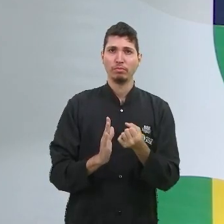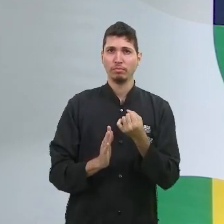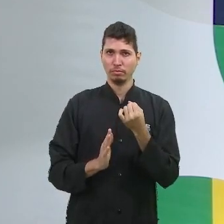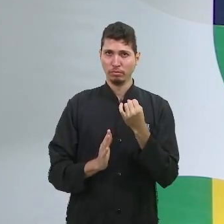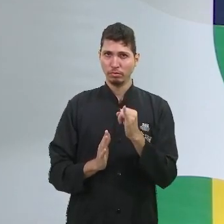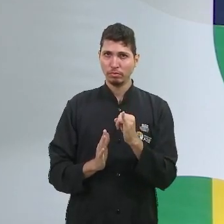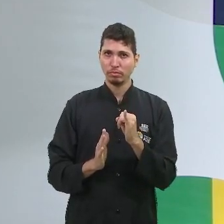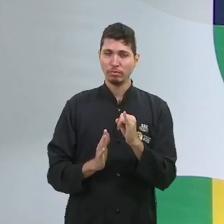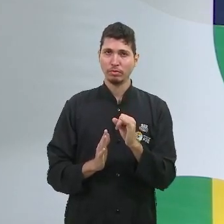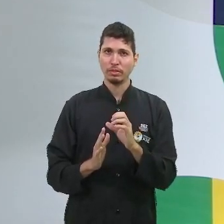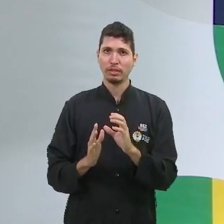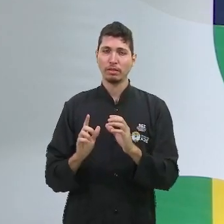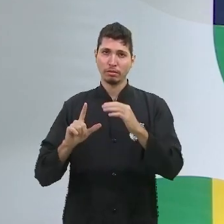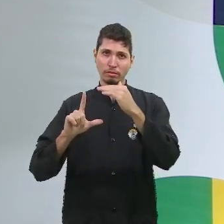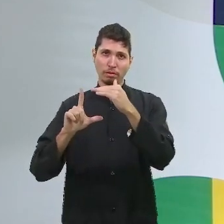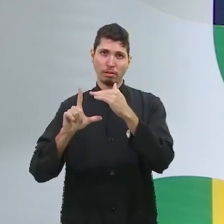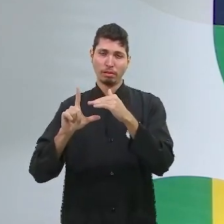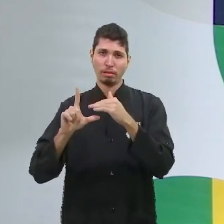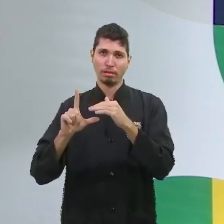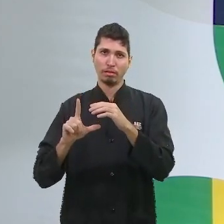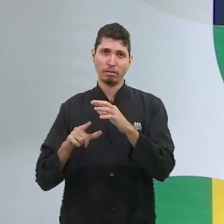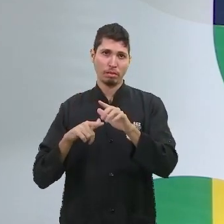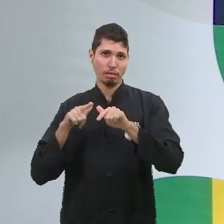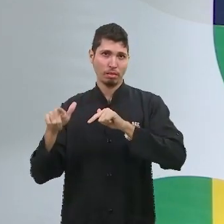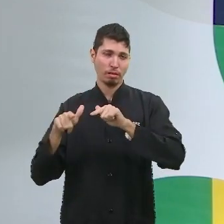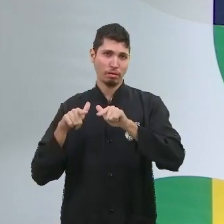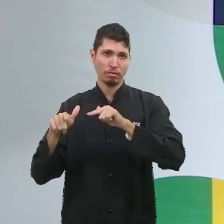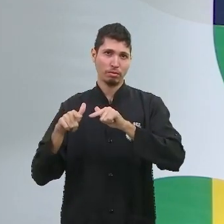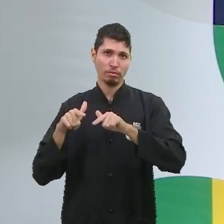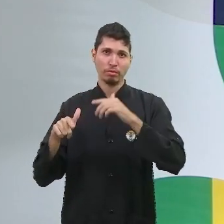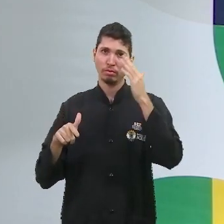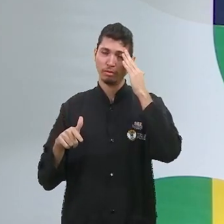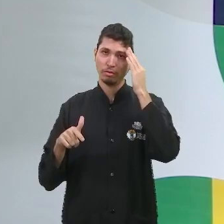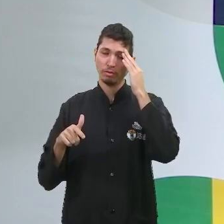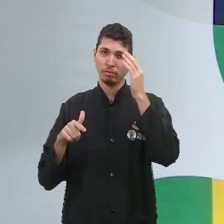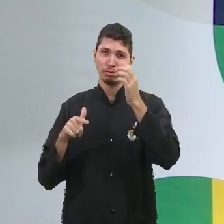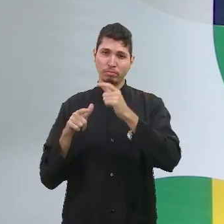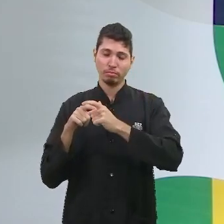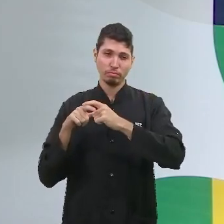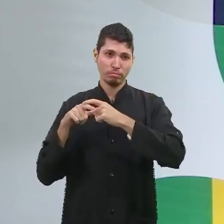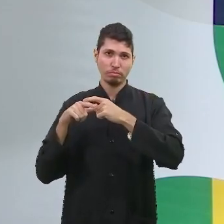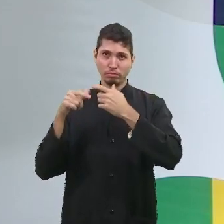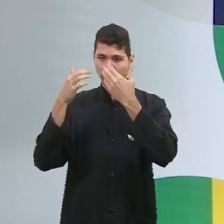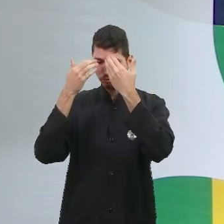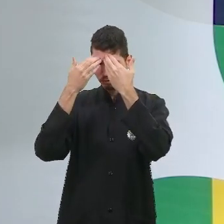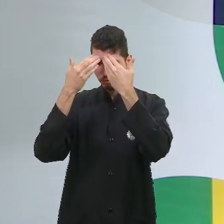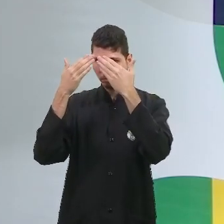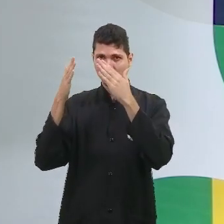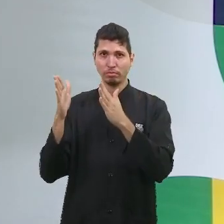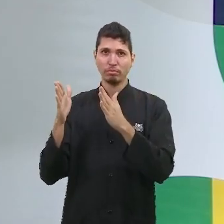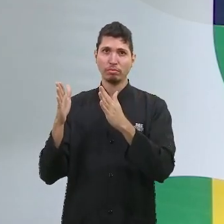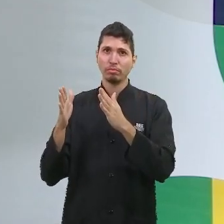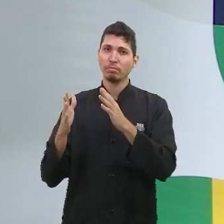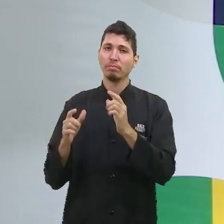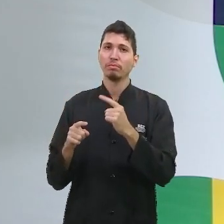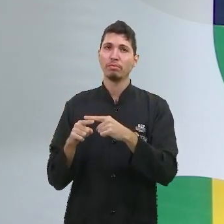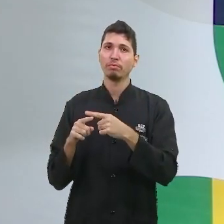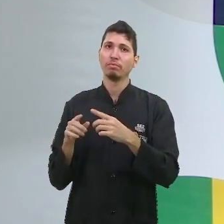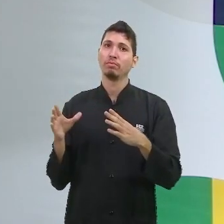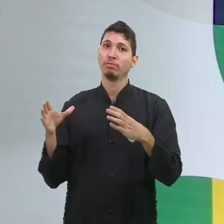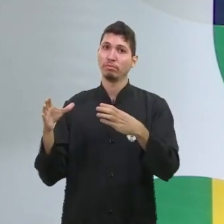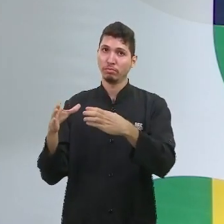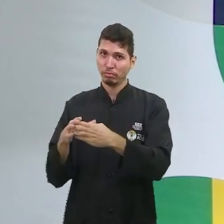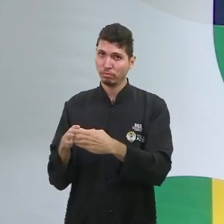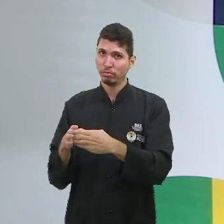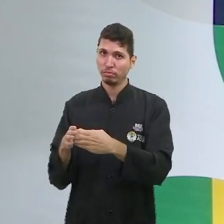classe trabalhadora, eu tenho um entendimento mais amplo. Porque, hoje, há uma gama de profissões, uma gama de trabalhadores, que não